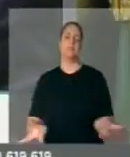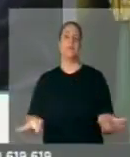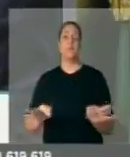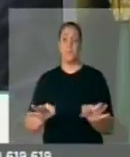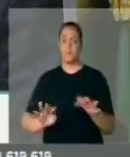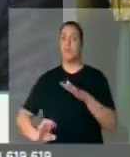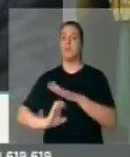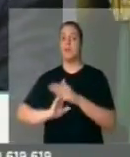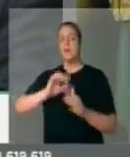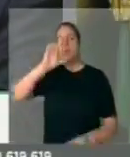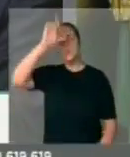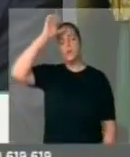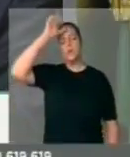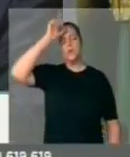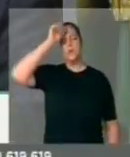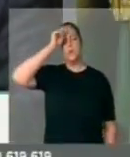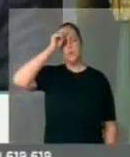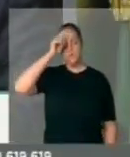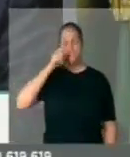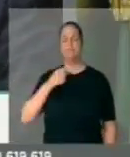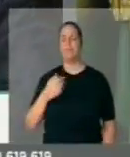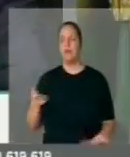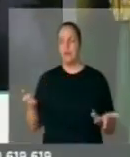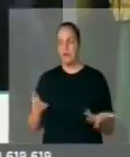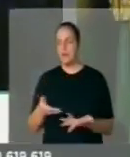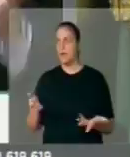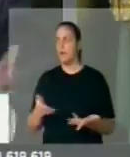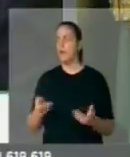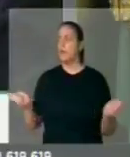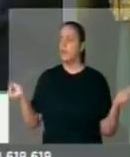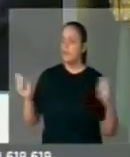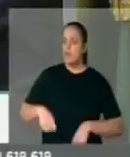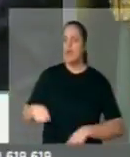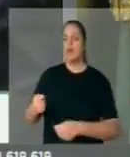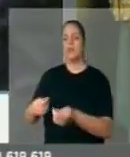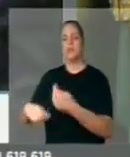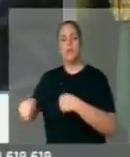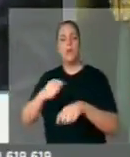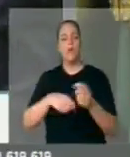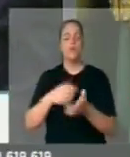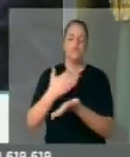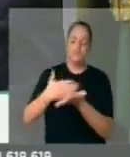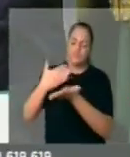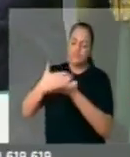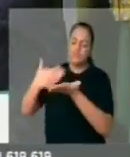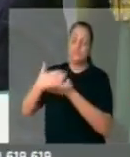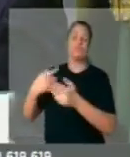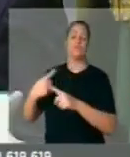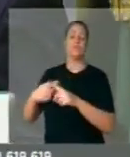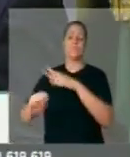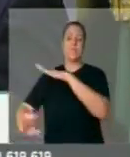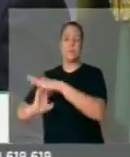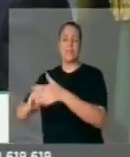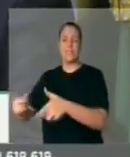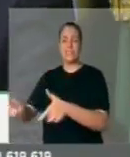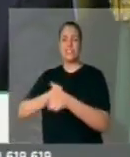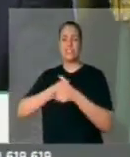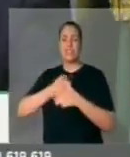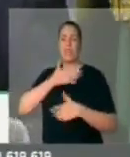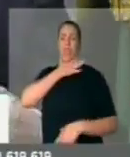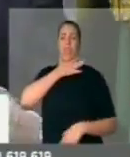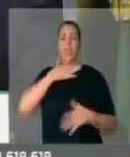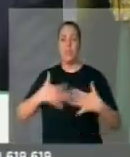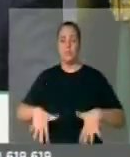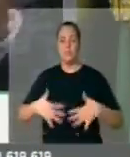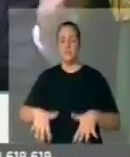Michel Temer sancionou uma possibilidade de uma renegociação das dívidas que esses micro e pequenos empresários têm com a União,